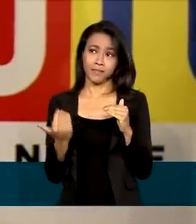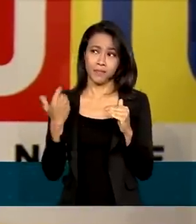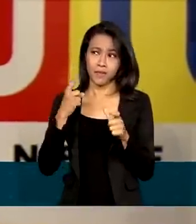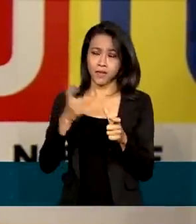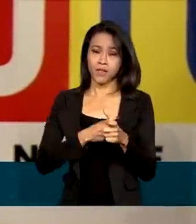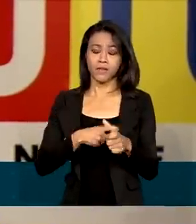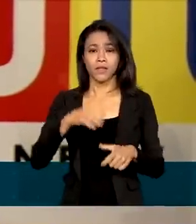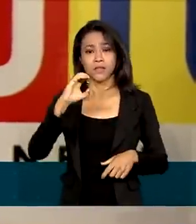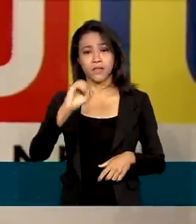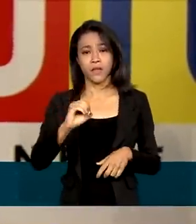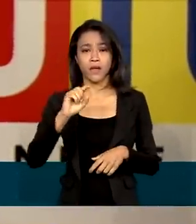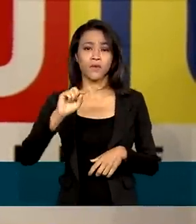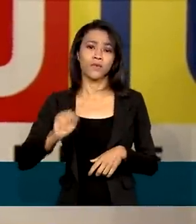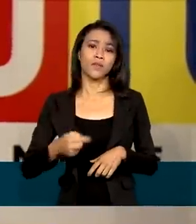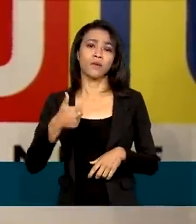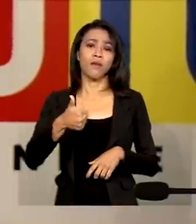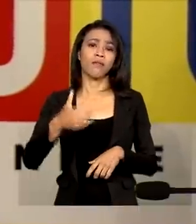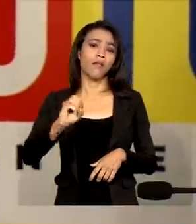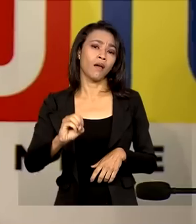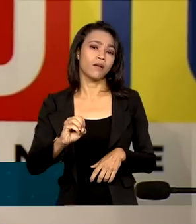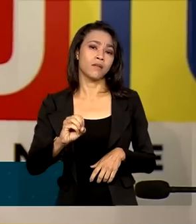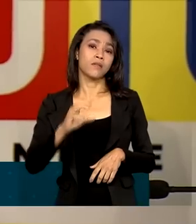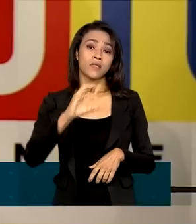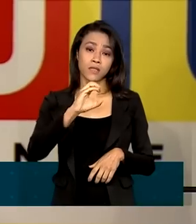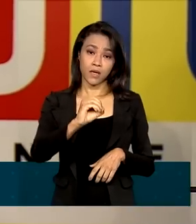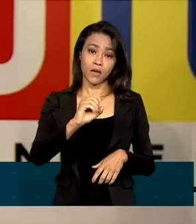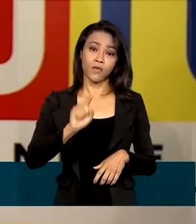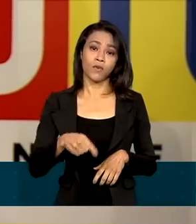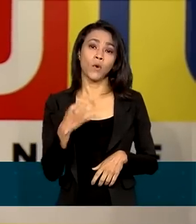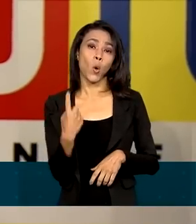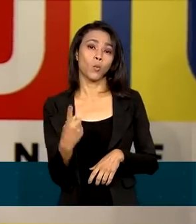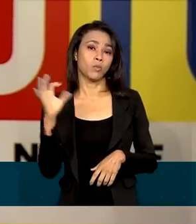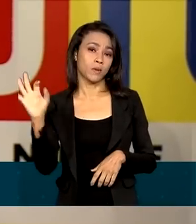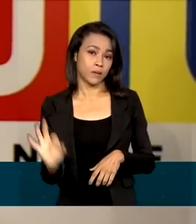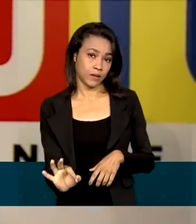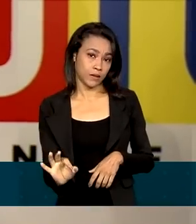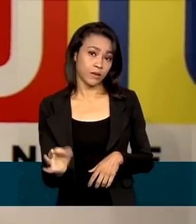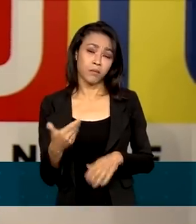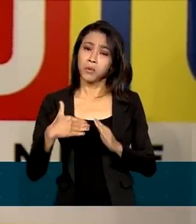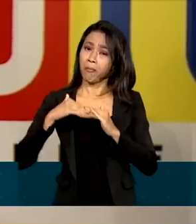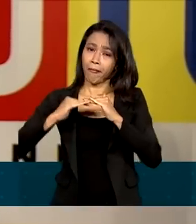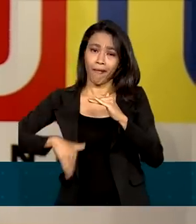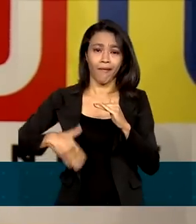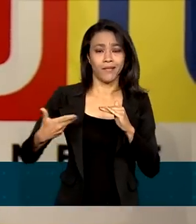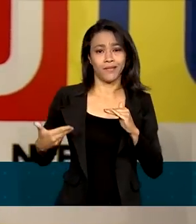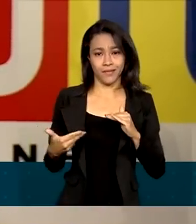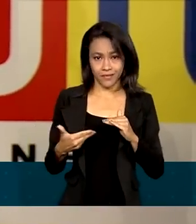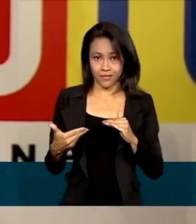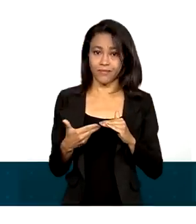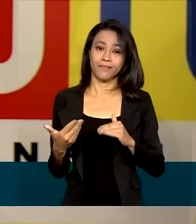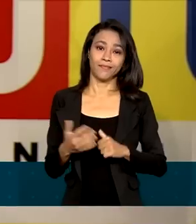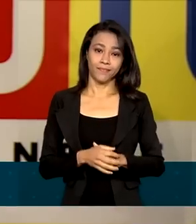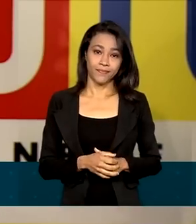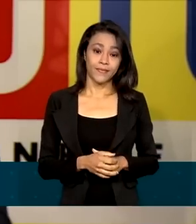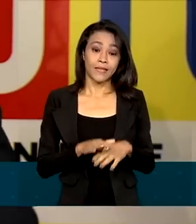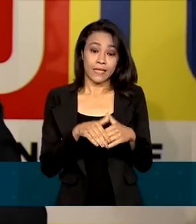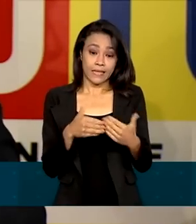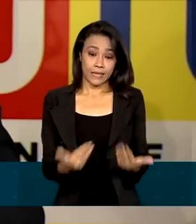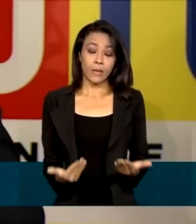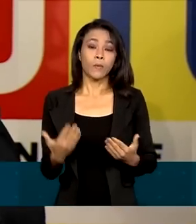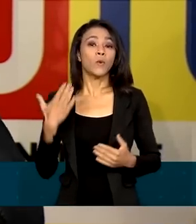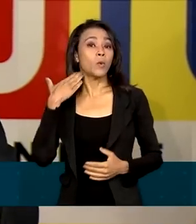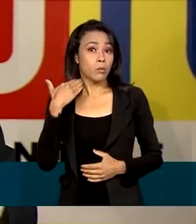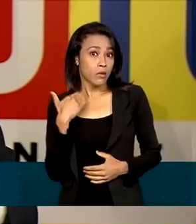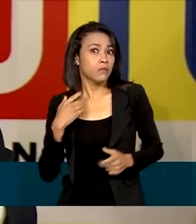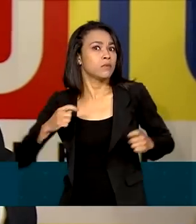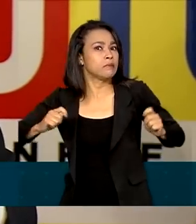está em 0,10%, 0,1%. Então, a inadimplência é muito baixa para os padrões do sistema bancário. Então, é um banco que tem